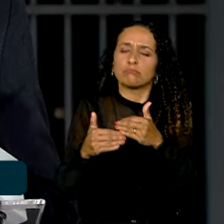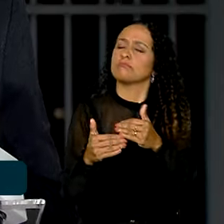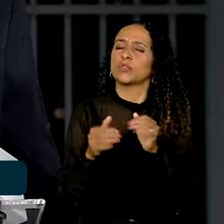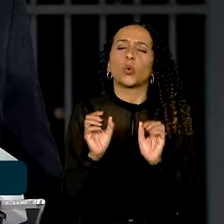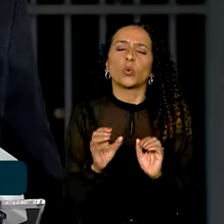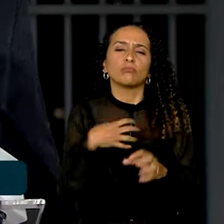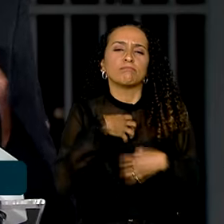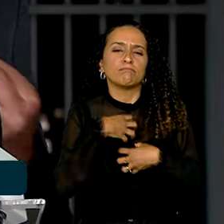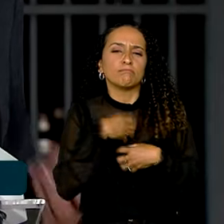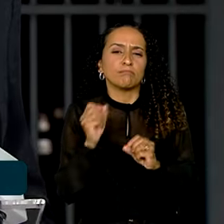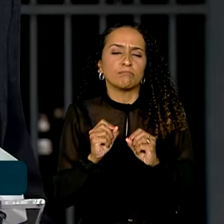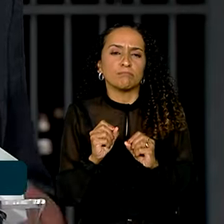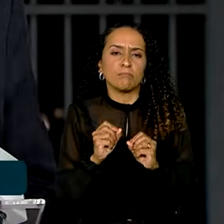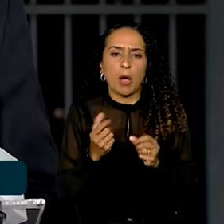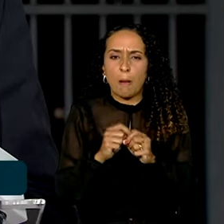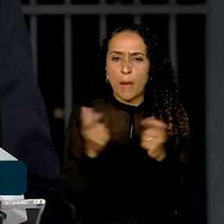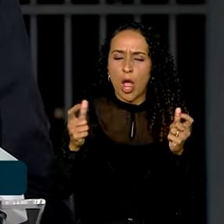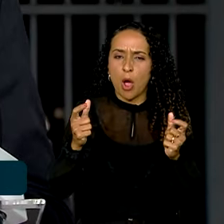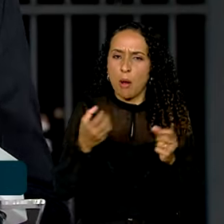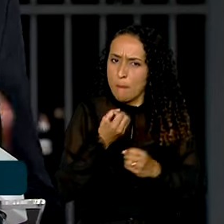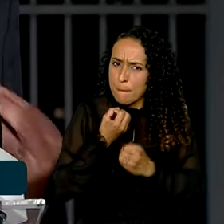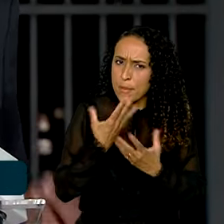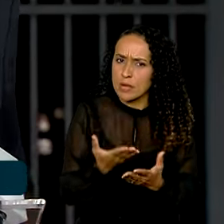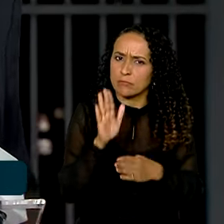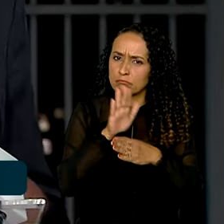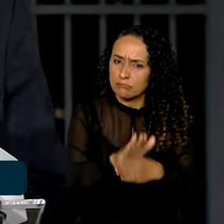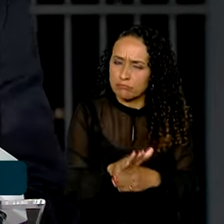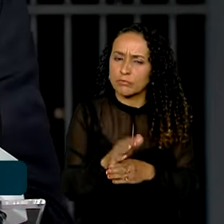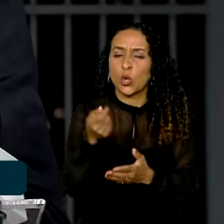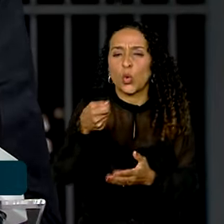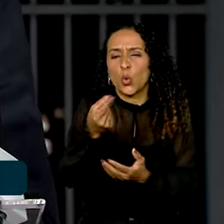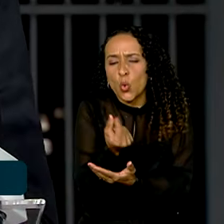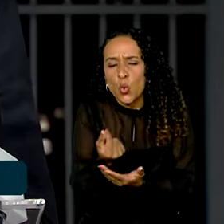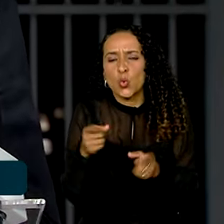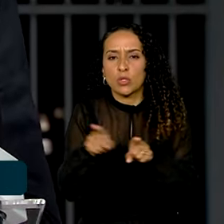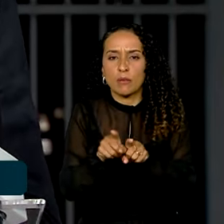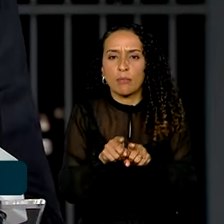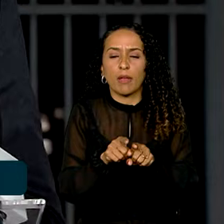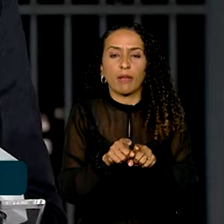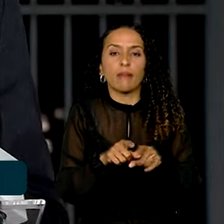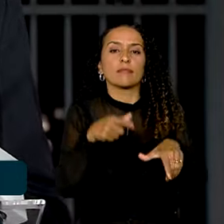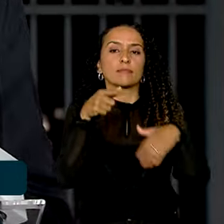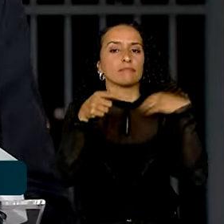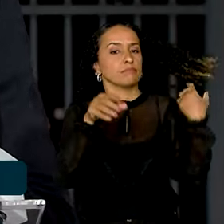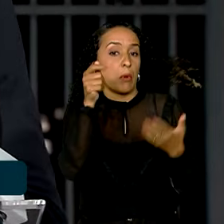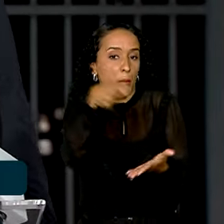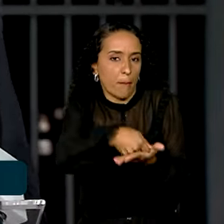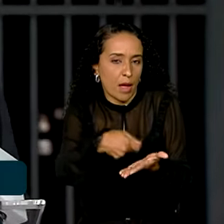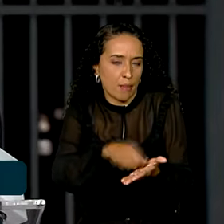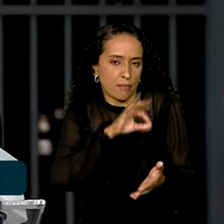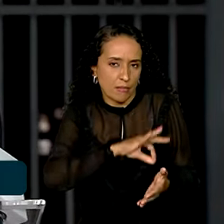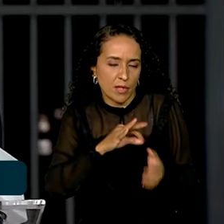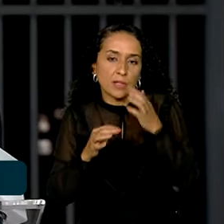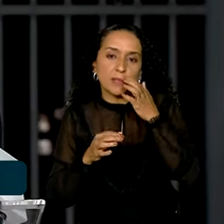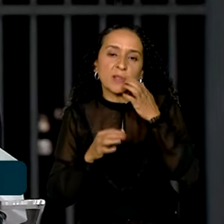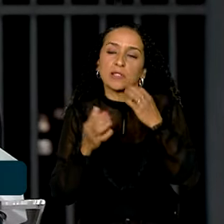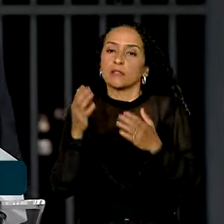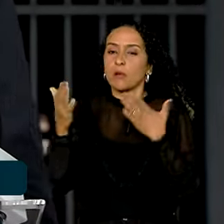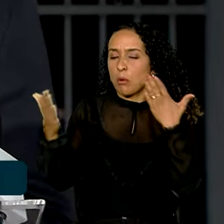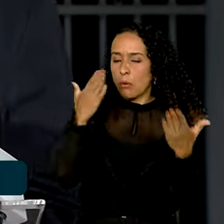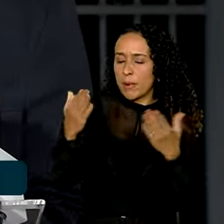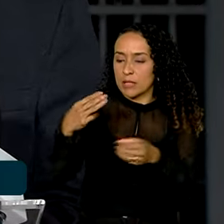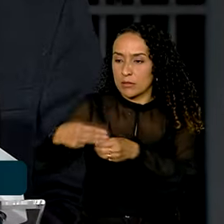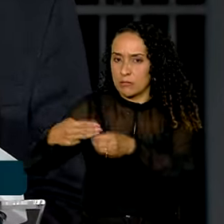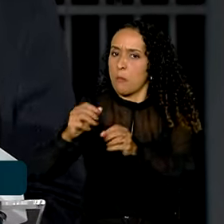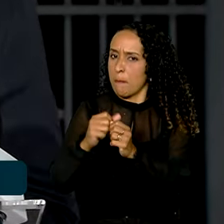com maior benefício, com menor custo da folha de pagamento, em relação aos municípios maiores, os